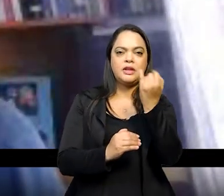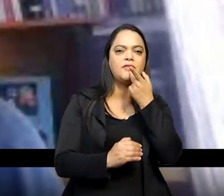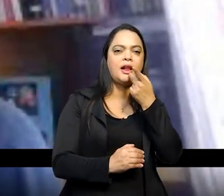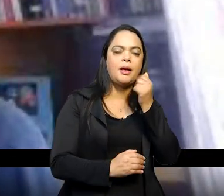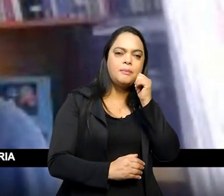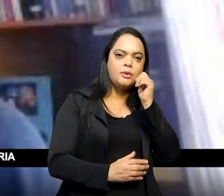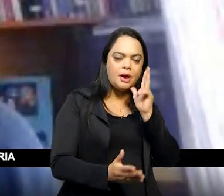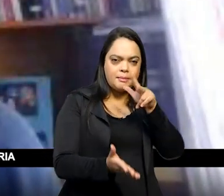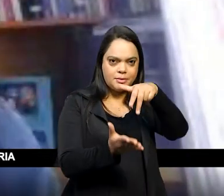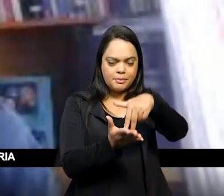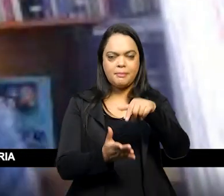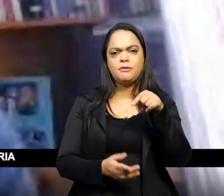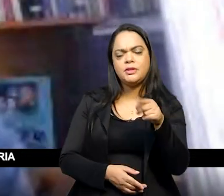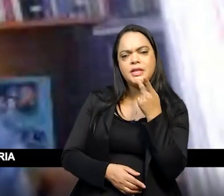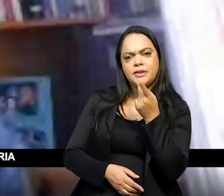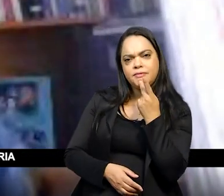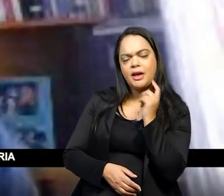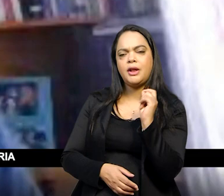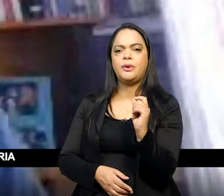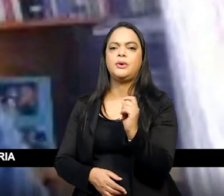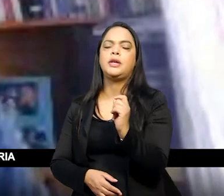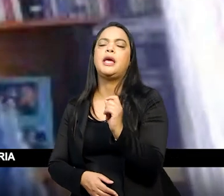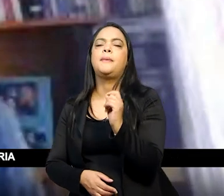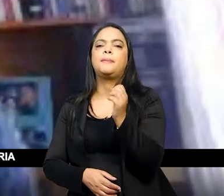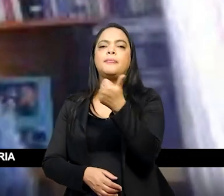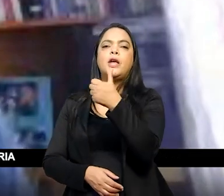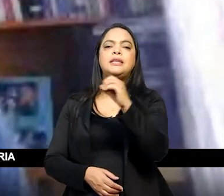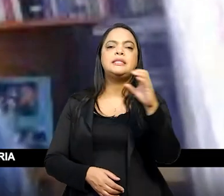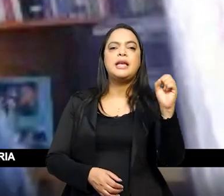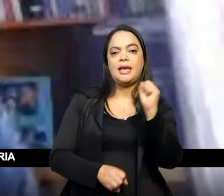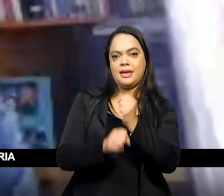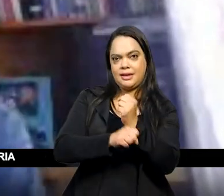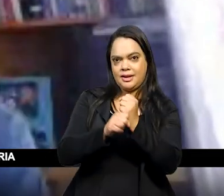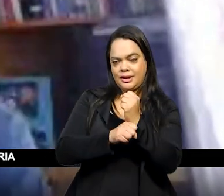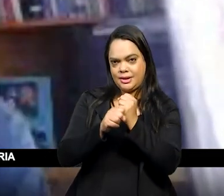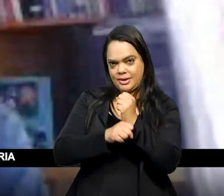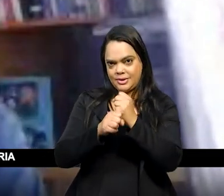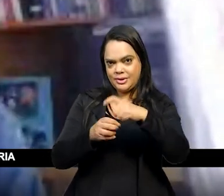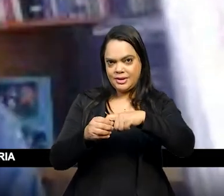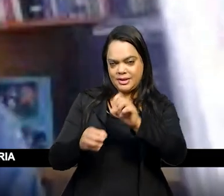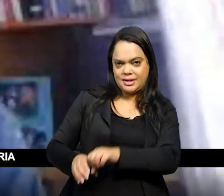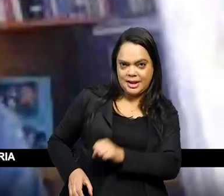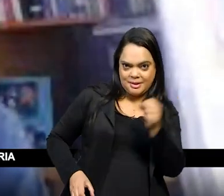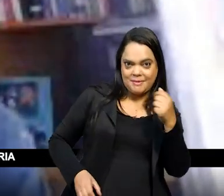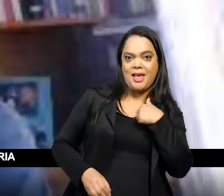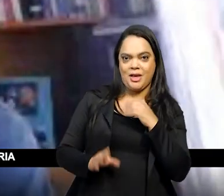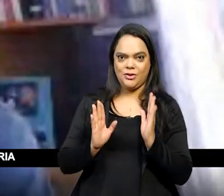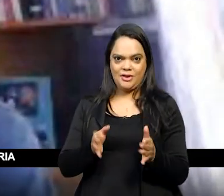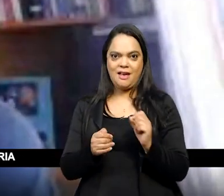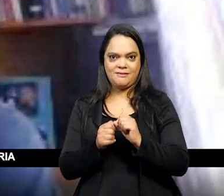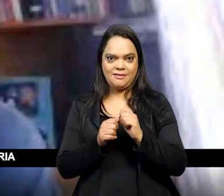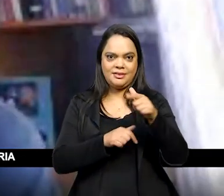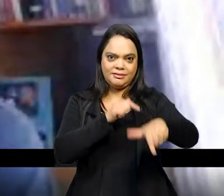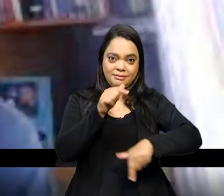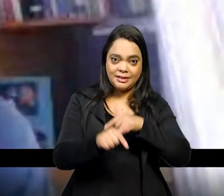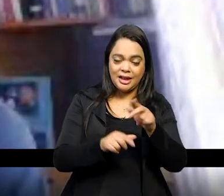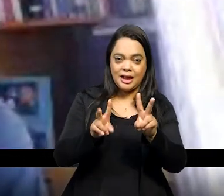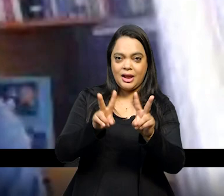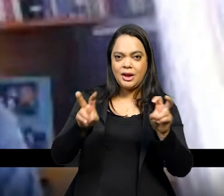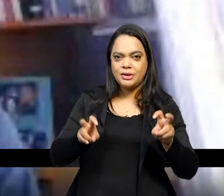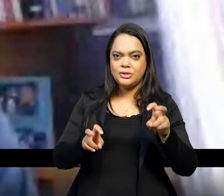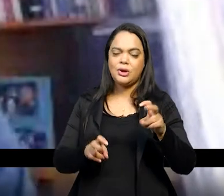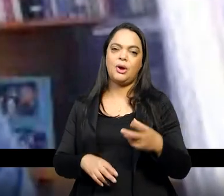como o senhor faz a menção ao centenário da independência eu inclusive orientei um trabalho sobre a Maria